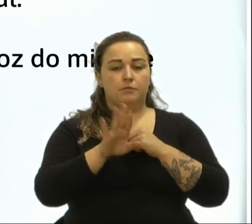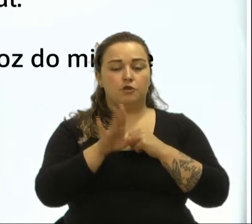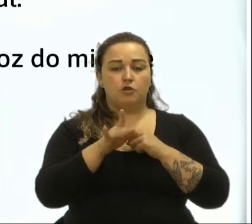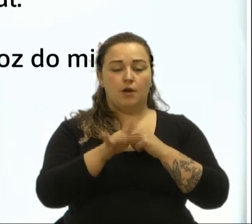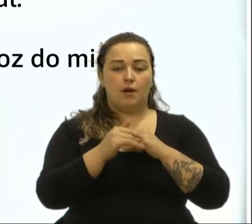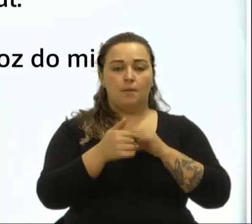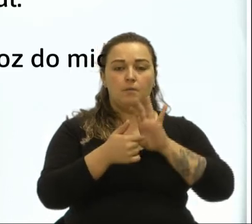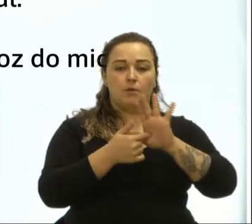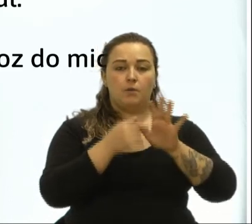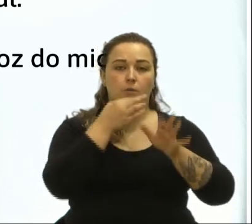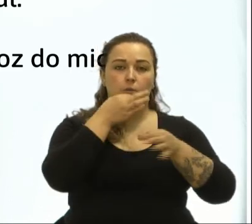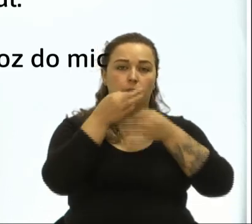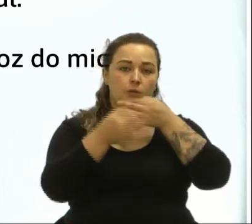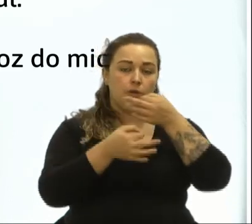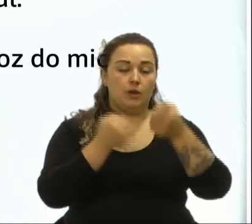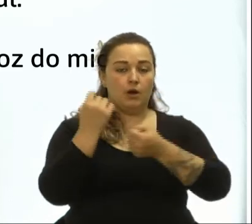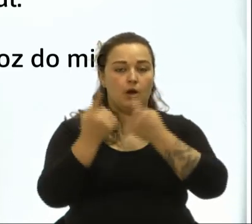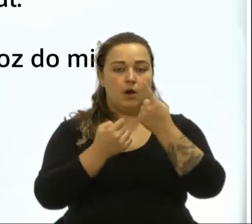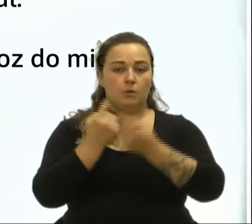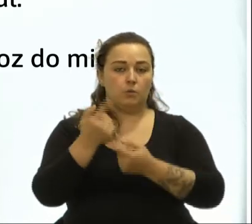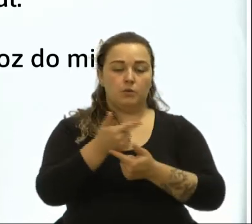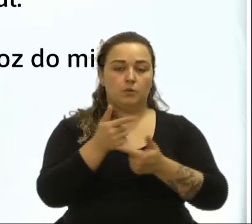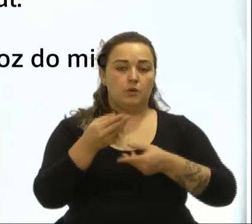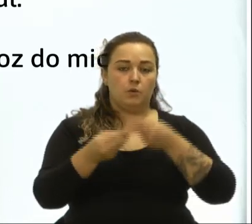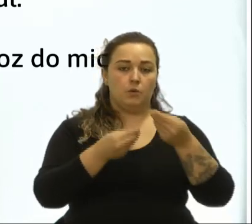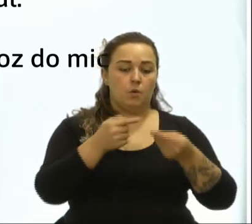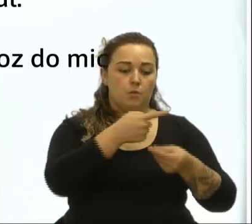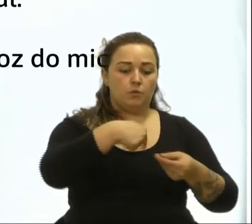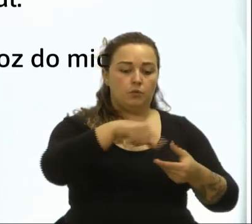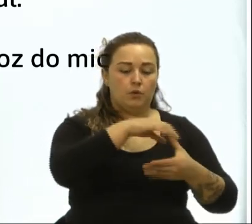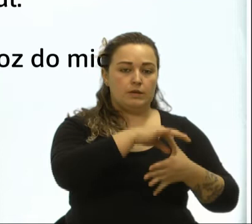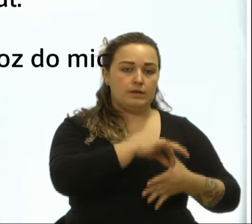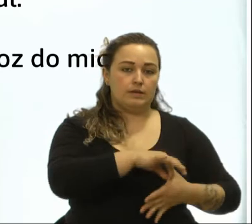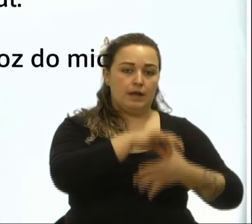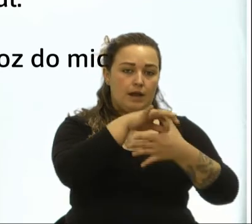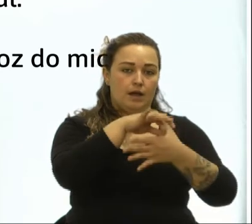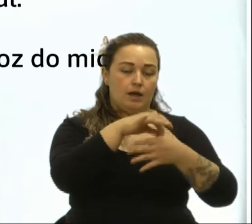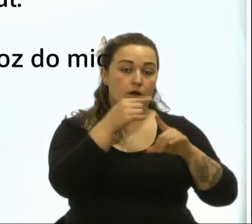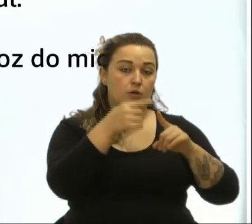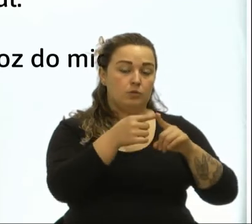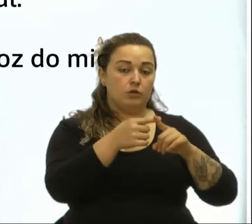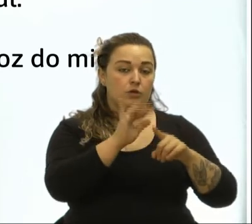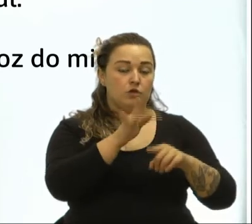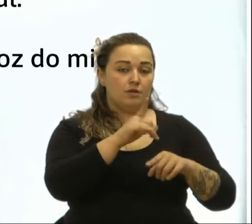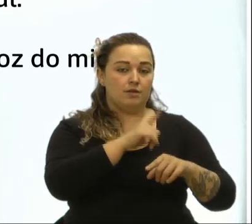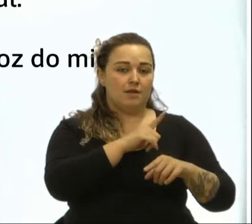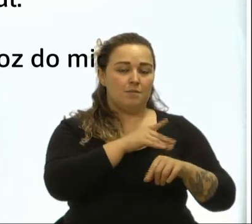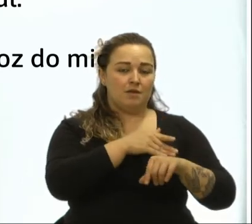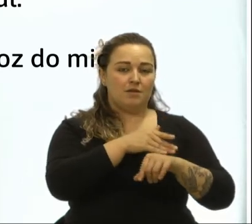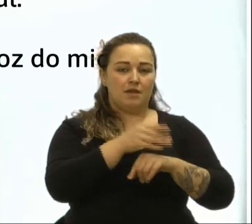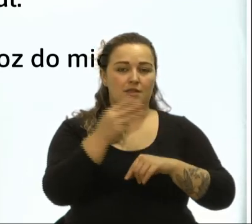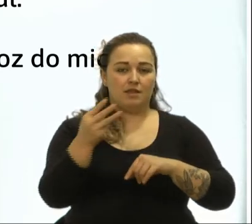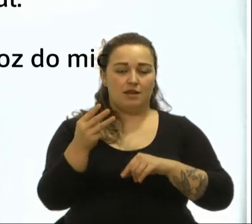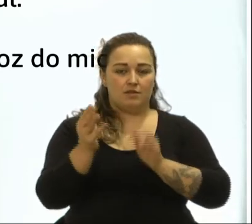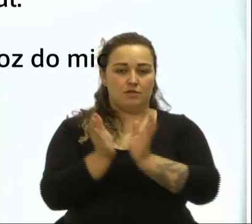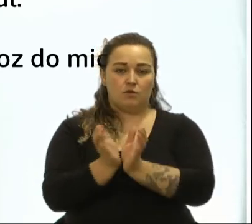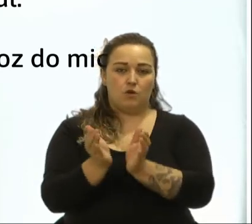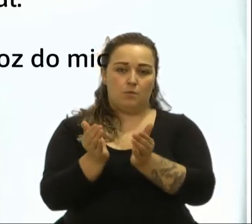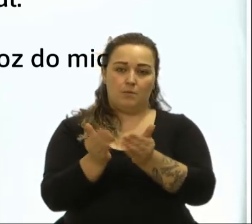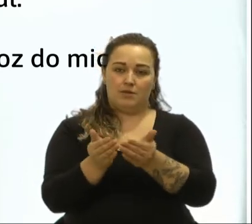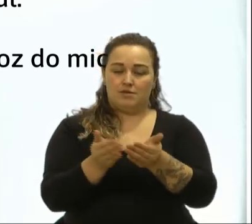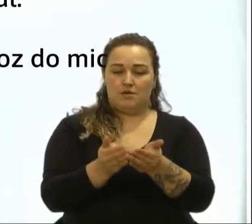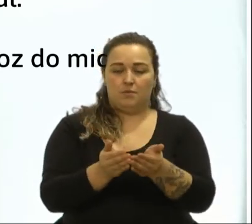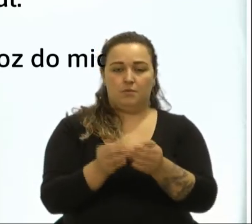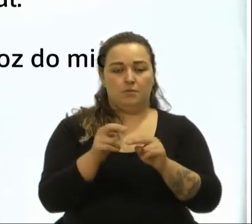alguns colegas, nós não temos condições de liderar essa frente em função de já estarmos em três comissões mais à frente em defesa da Codeca,